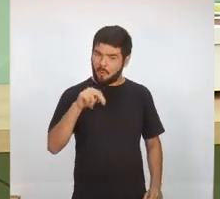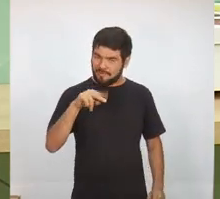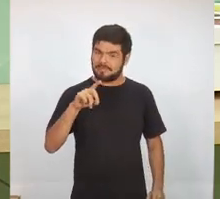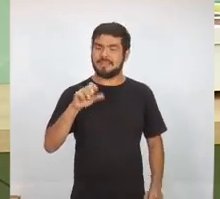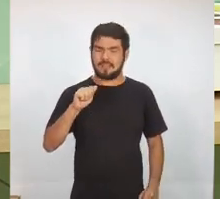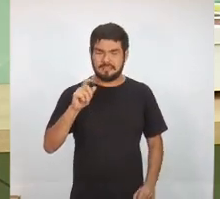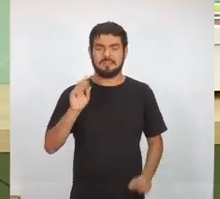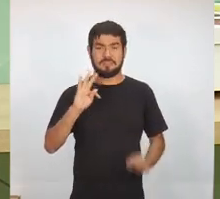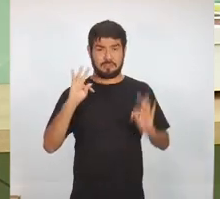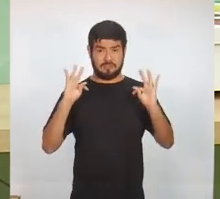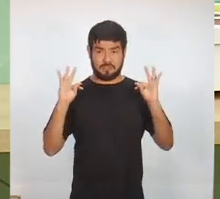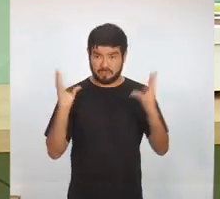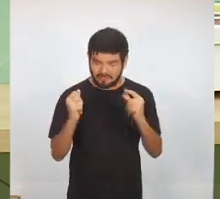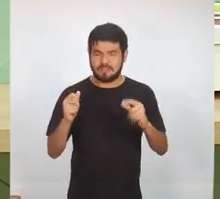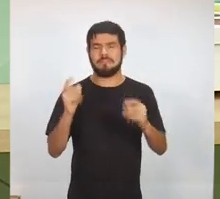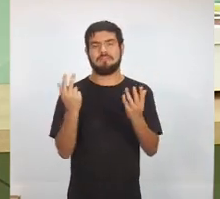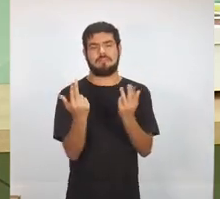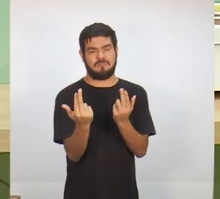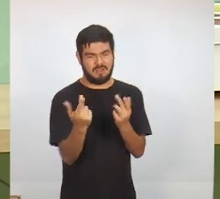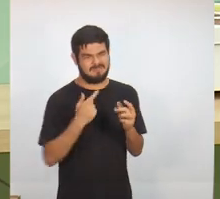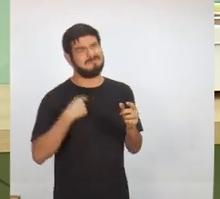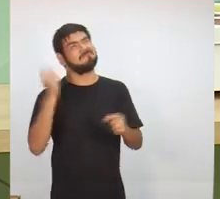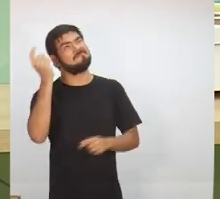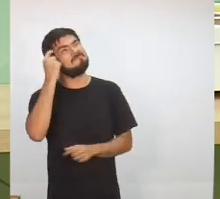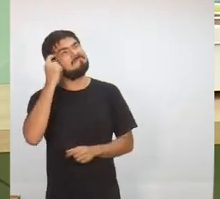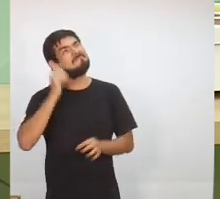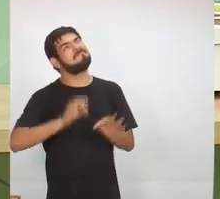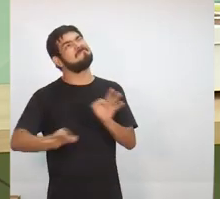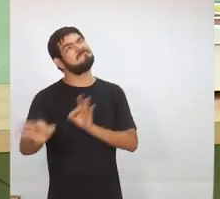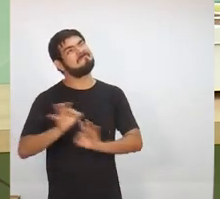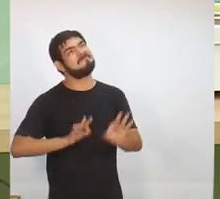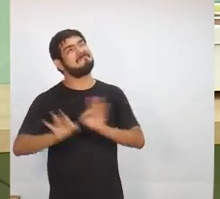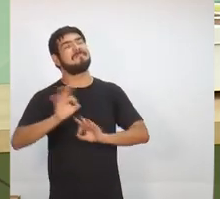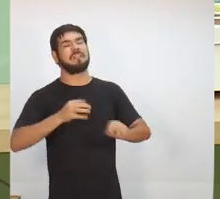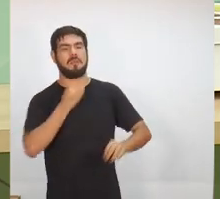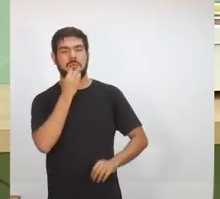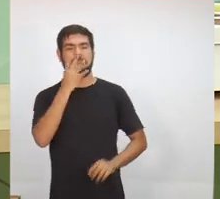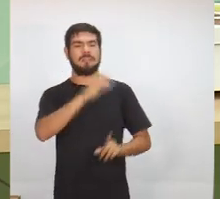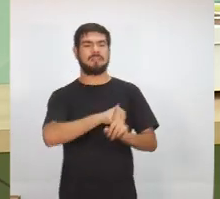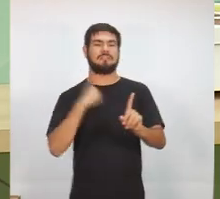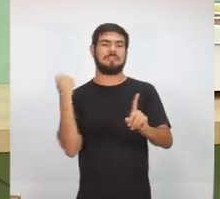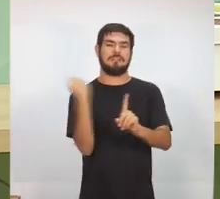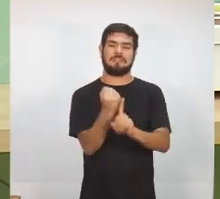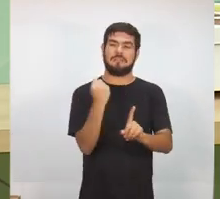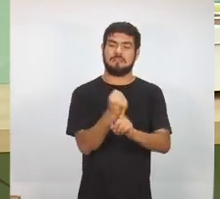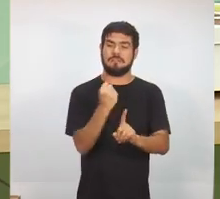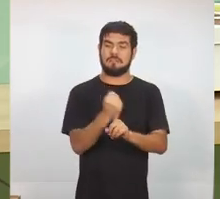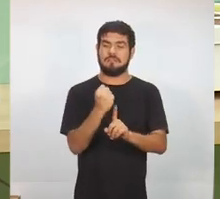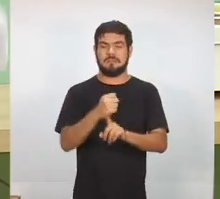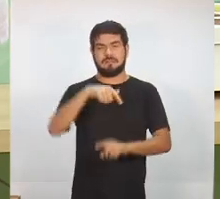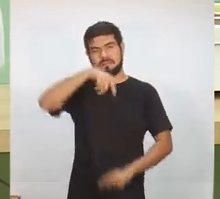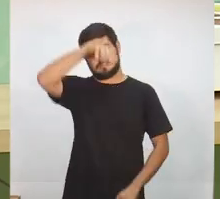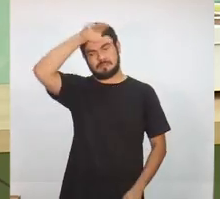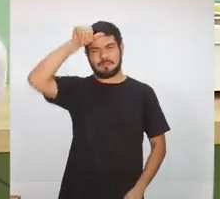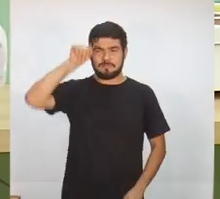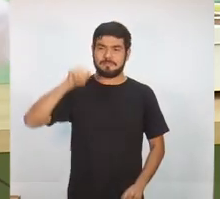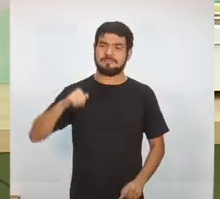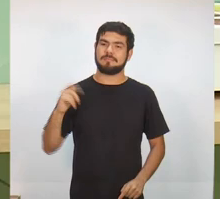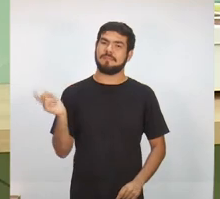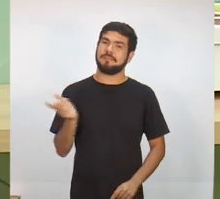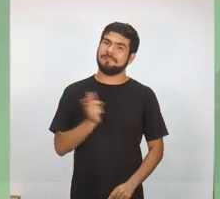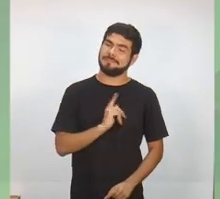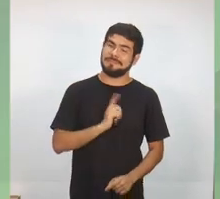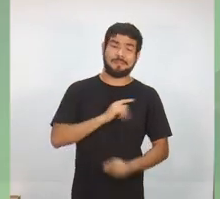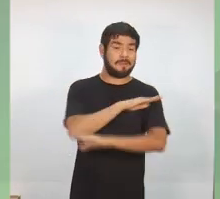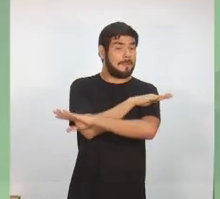pensado, planejado e será executado para o bem da sociedade amazonense. Nós temos que dar um